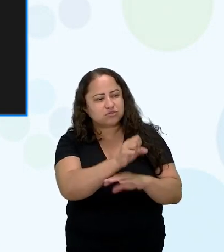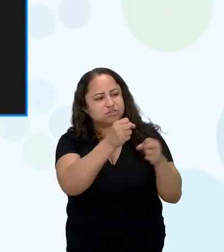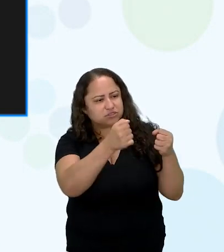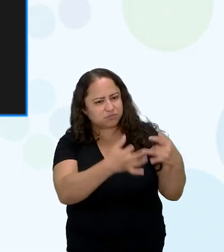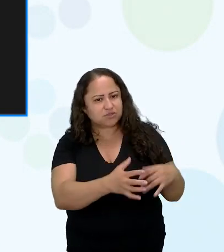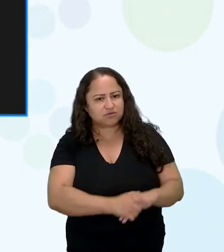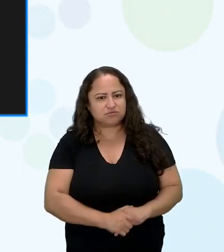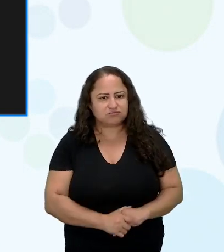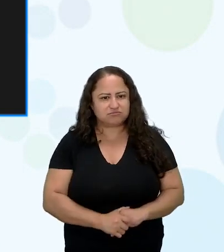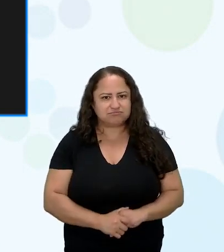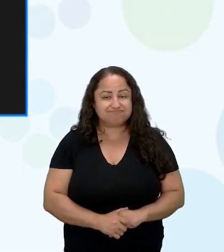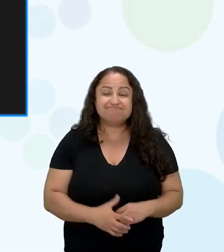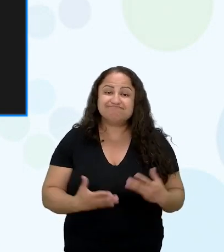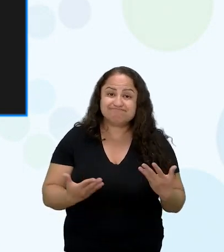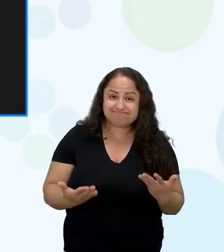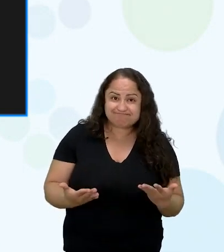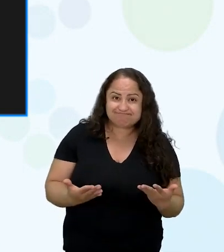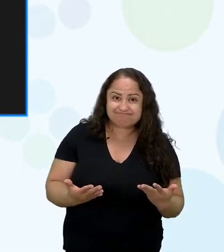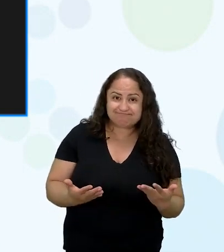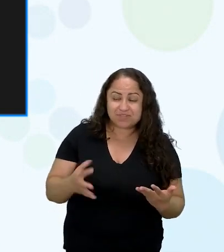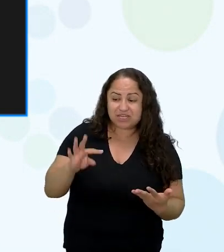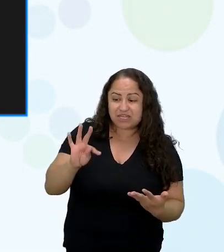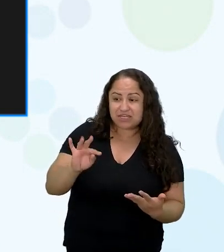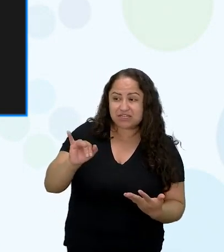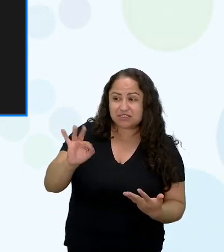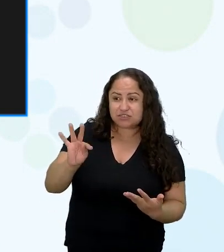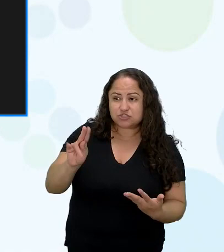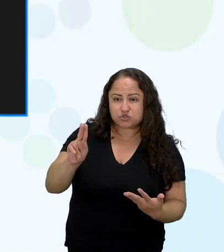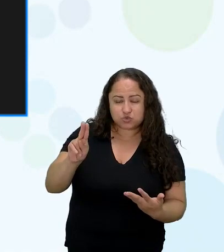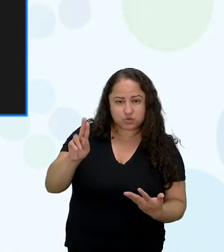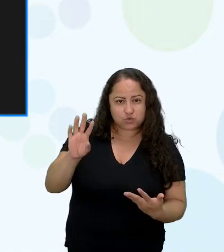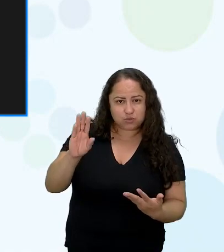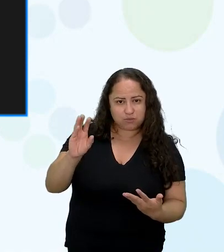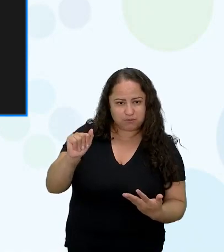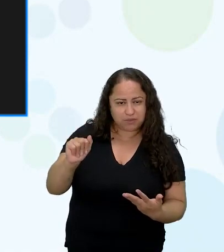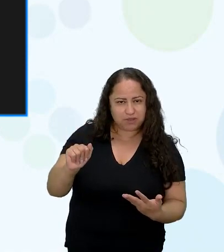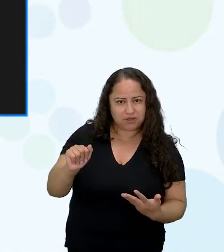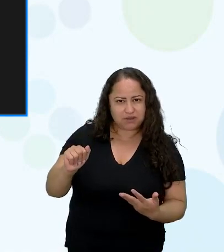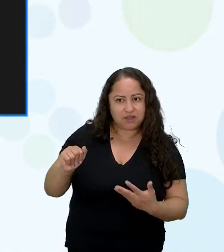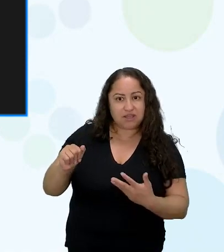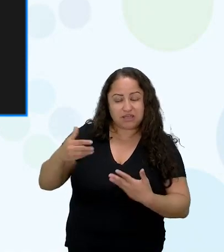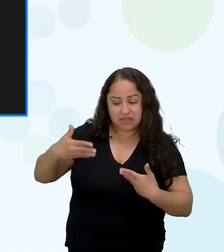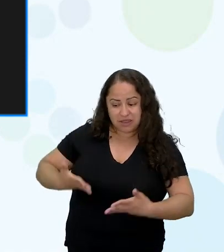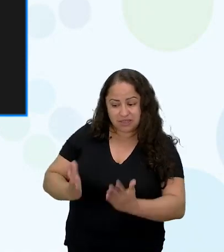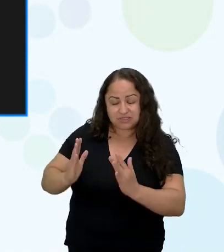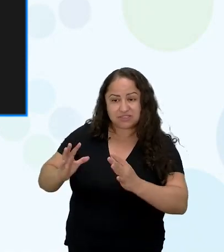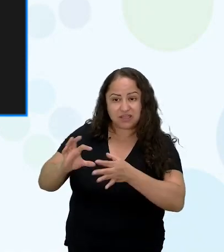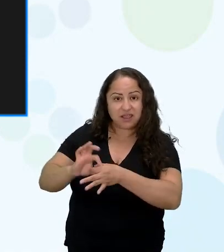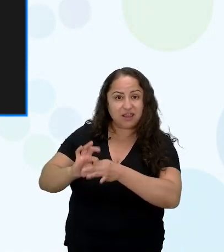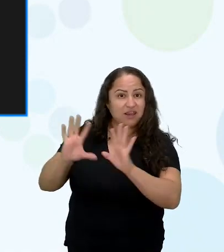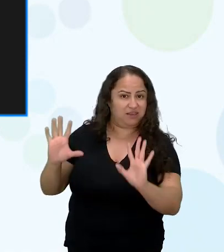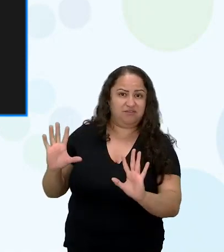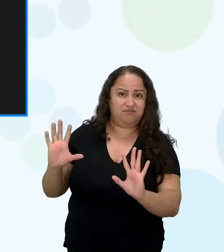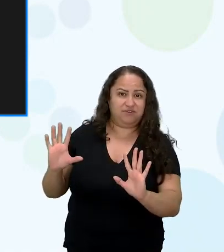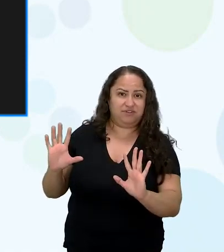nasce ela nasce livre né então ela tá lá embora ficou órfã